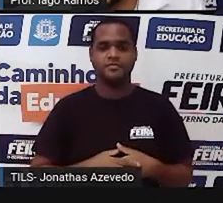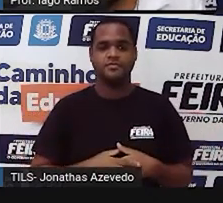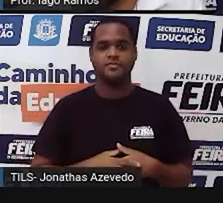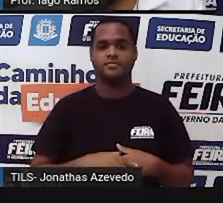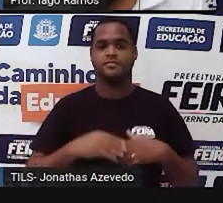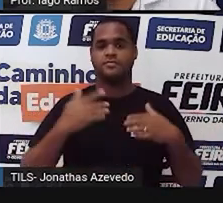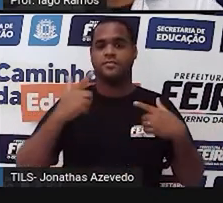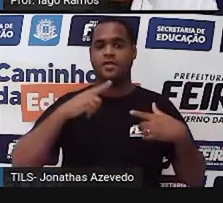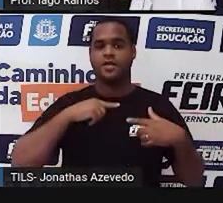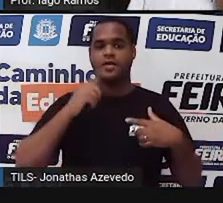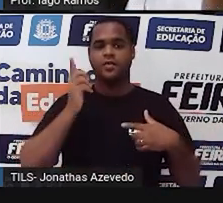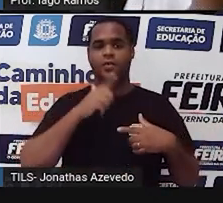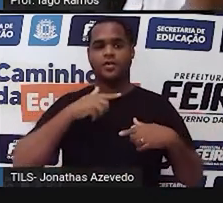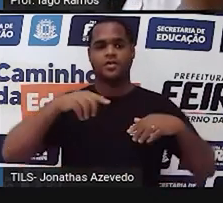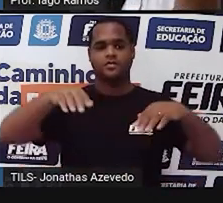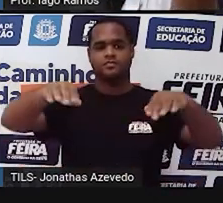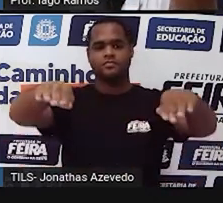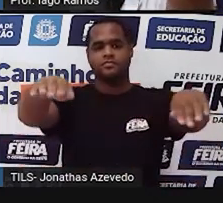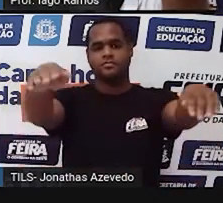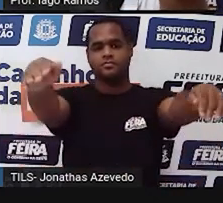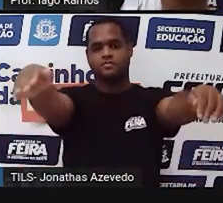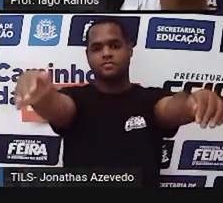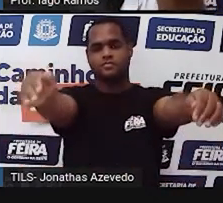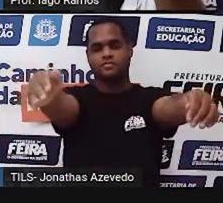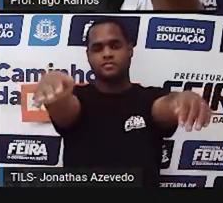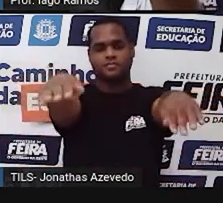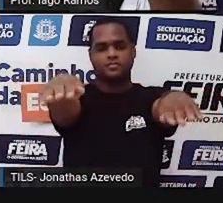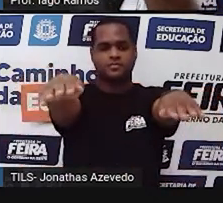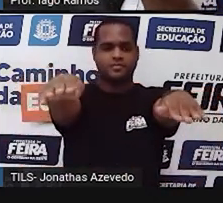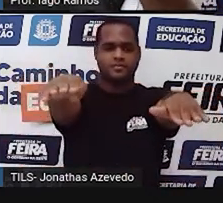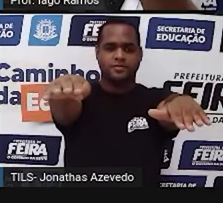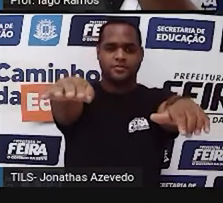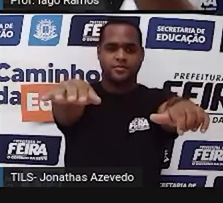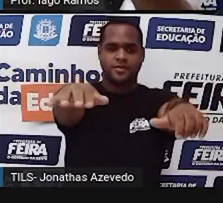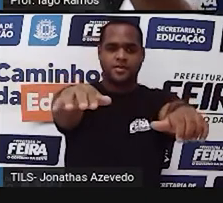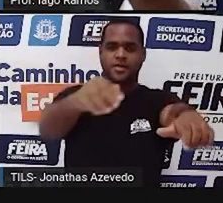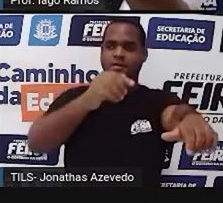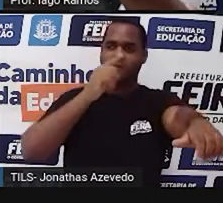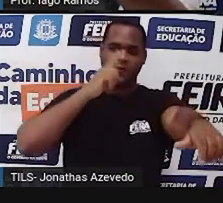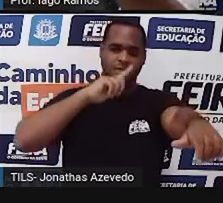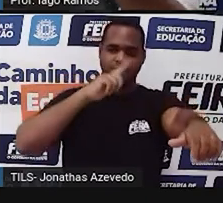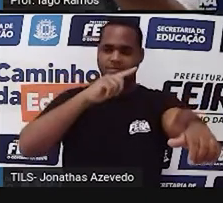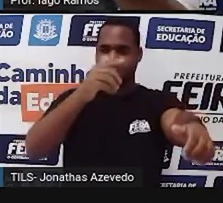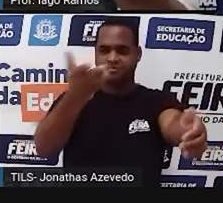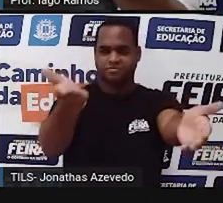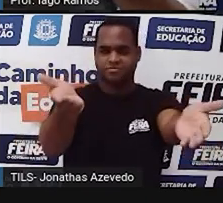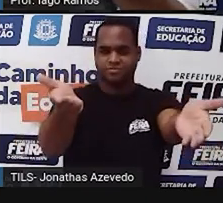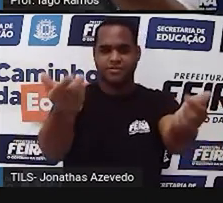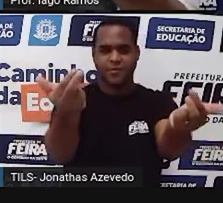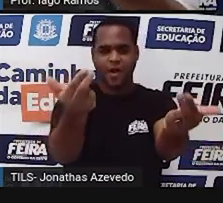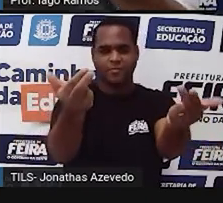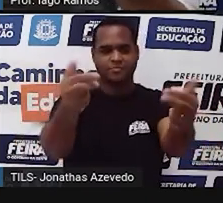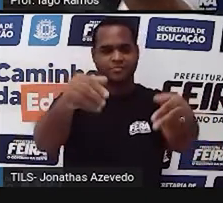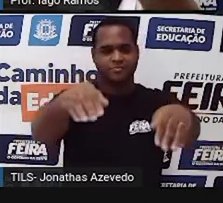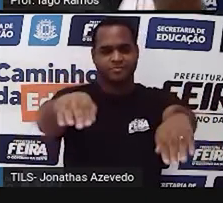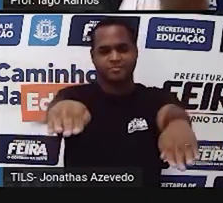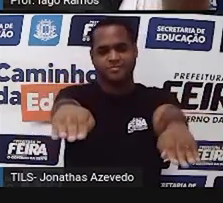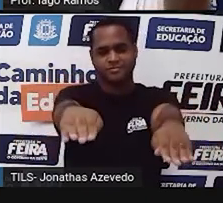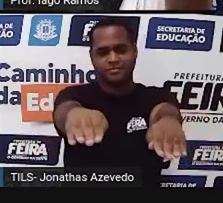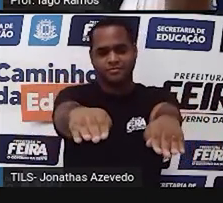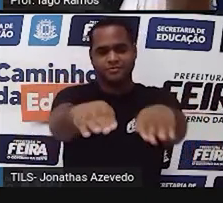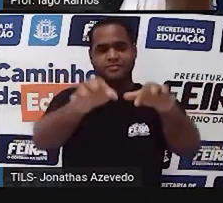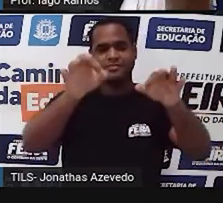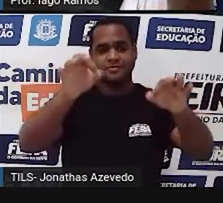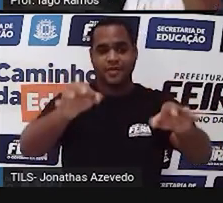alinhados em uma mesma altura, tá? Então, você coloca os braços para ficar assim, ó. Alinhadinho.